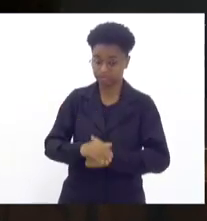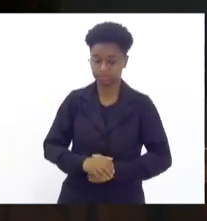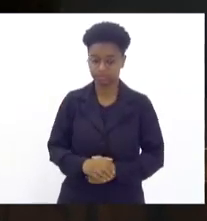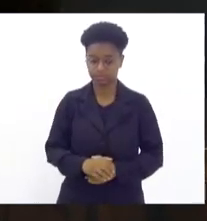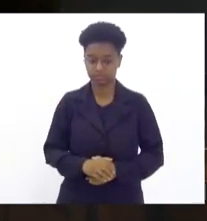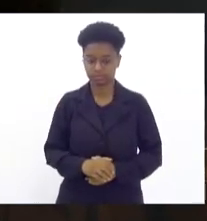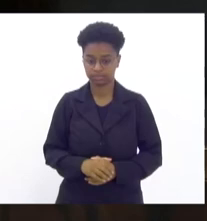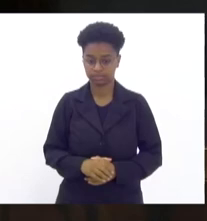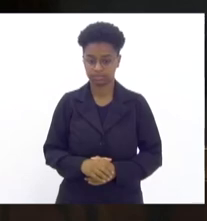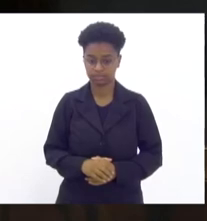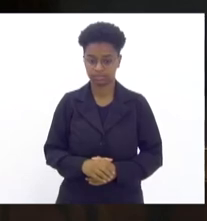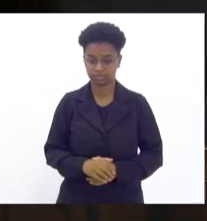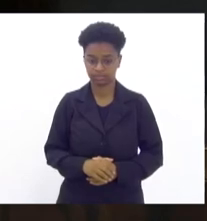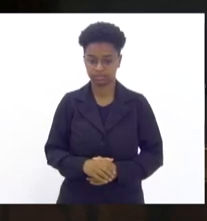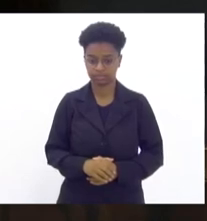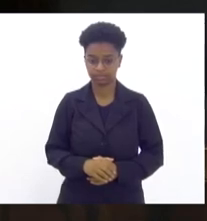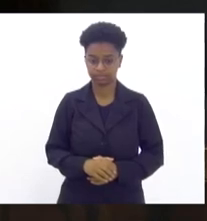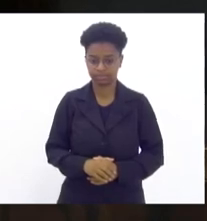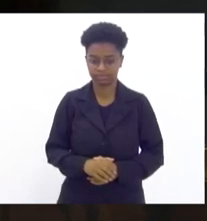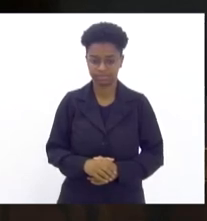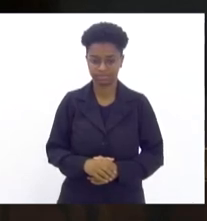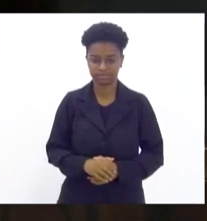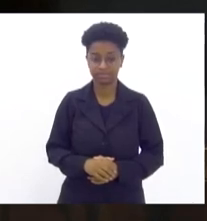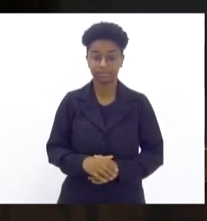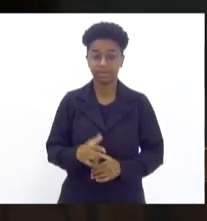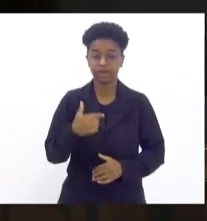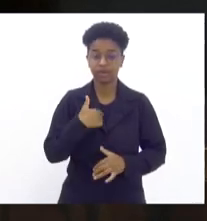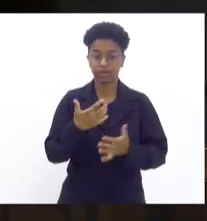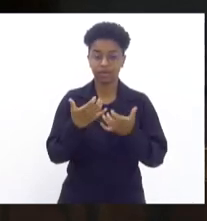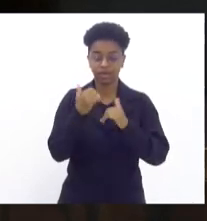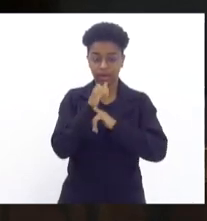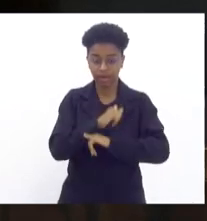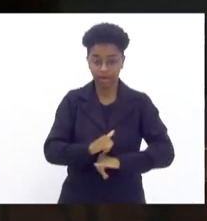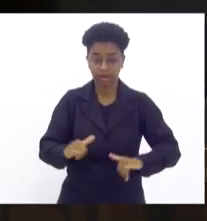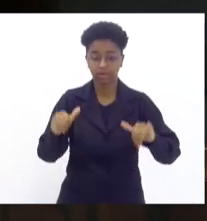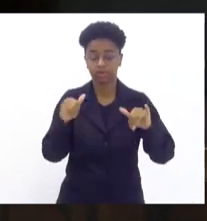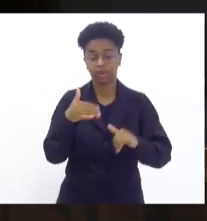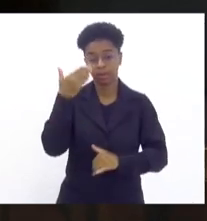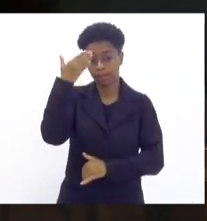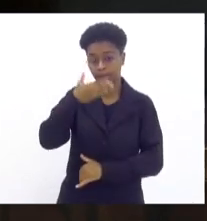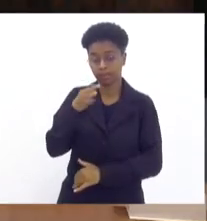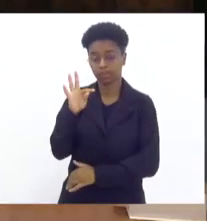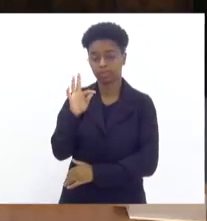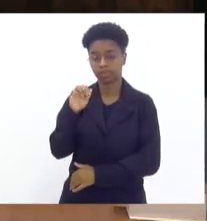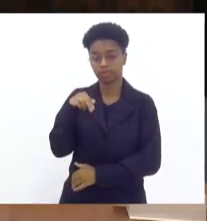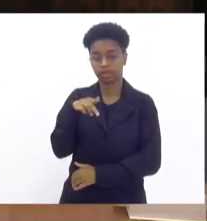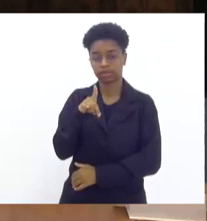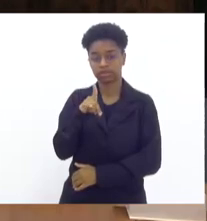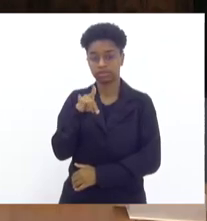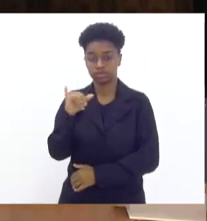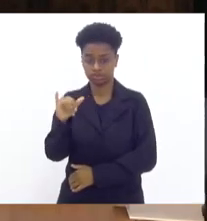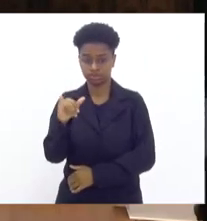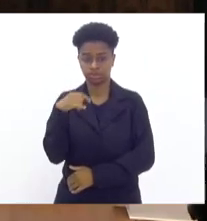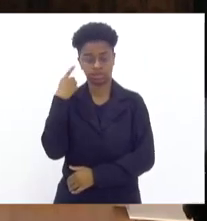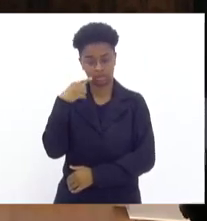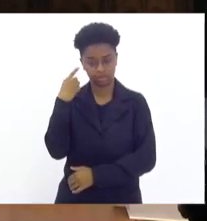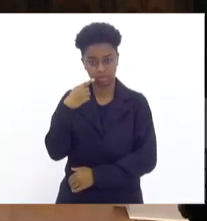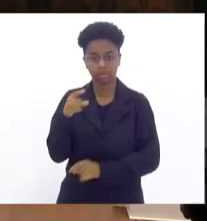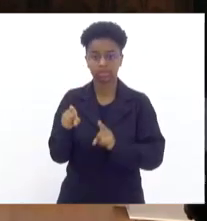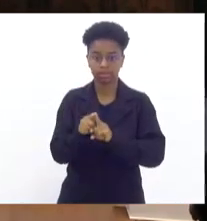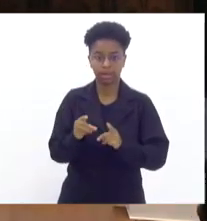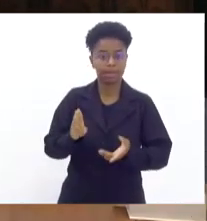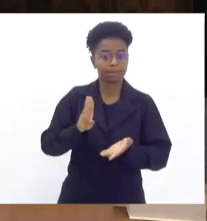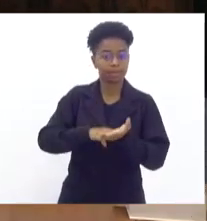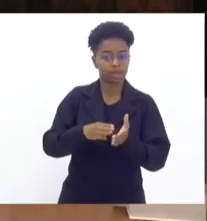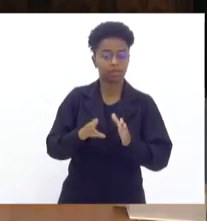do último presidente. Eu gostaria de anunciar a presença do deputado Tandes. Muito obrigado, deputado Tandes, que é membro da